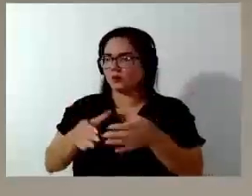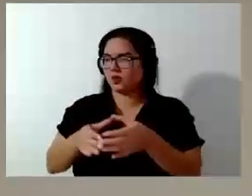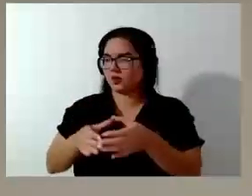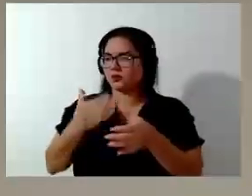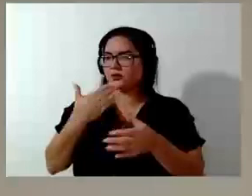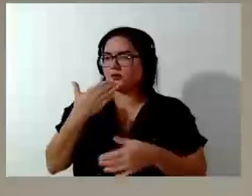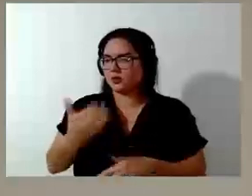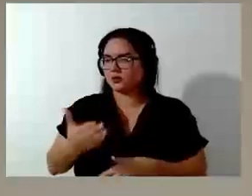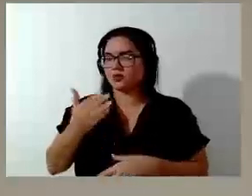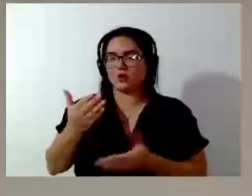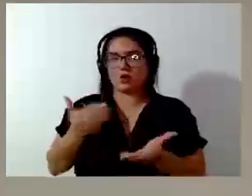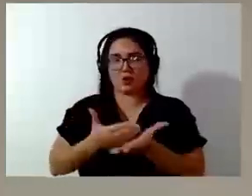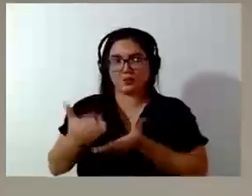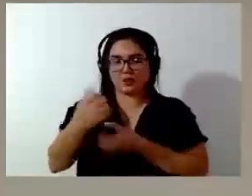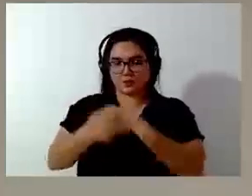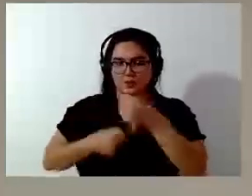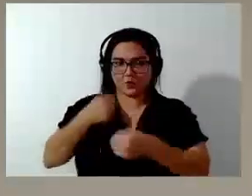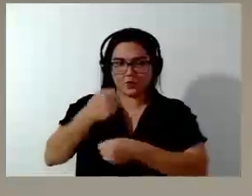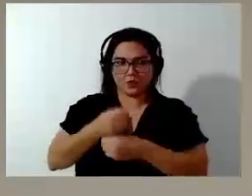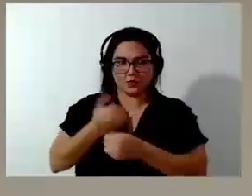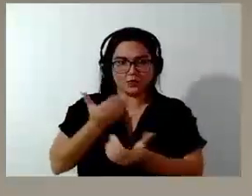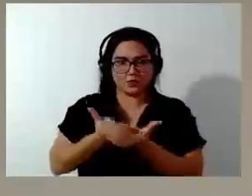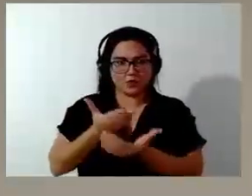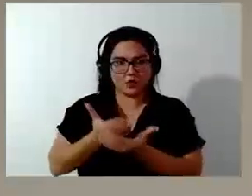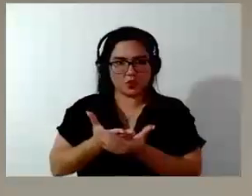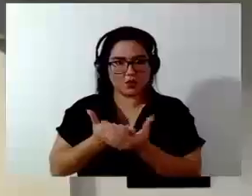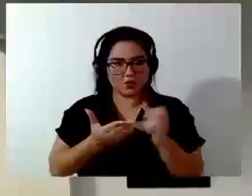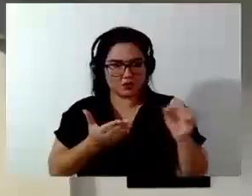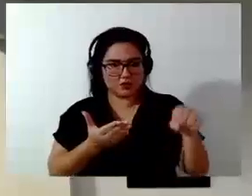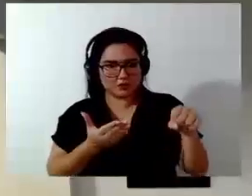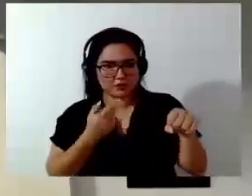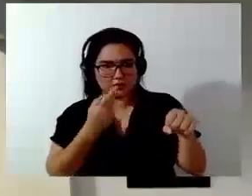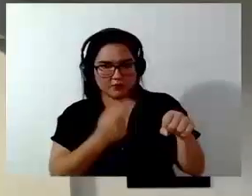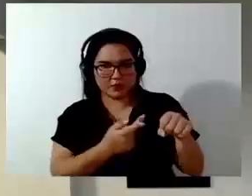o ano letivo. Posso ter parte? Sim, vereador, pode falar.